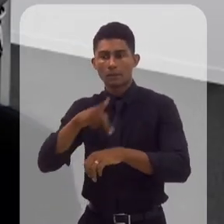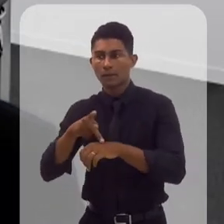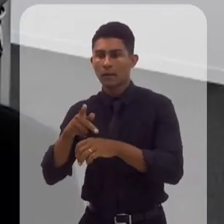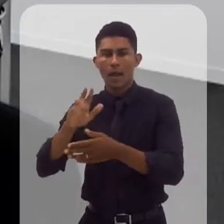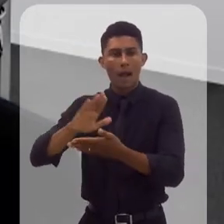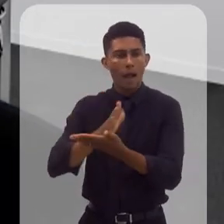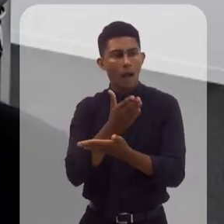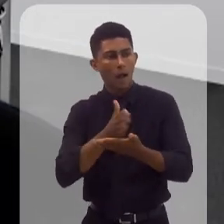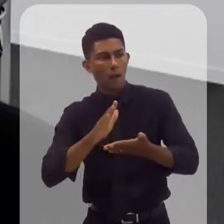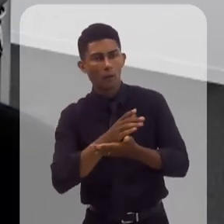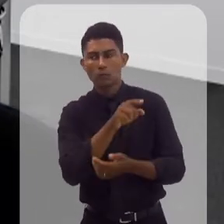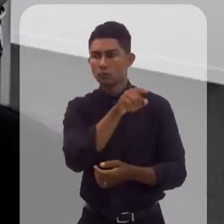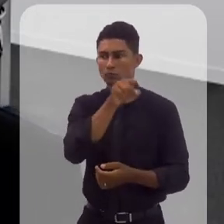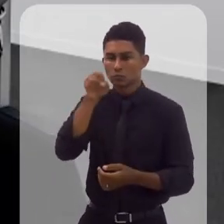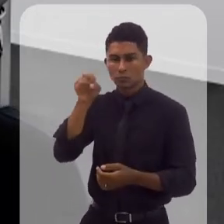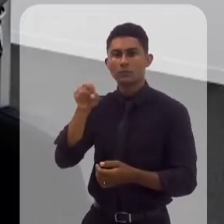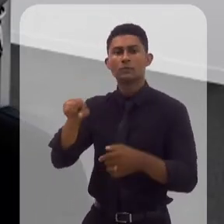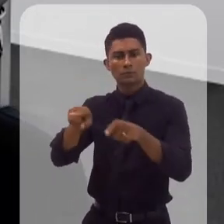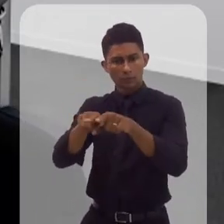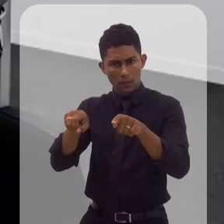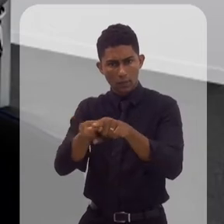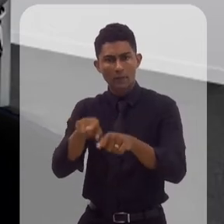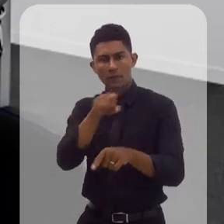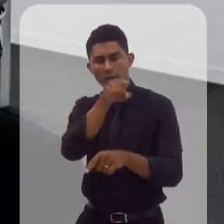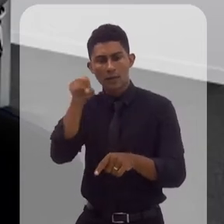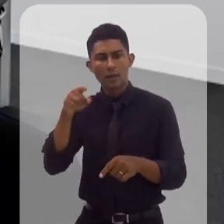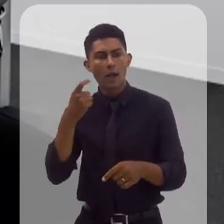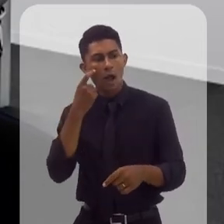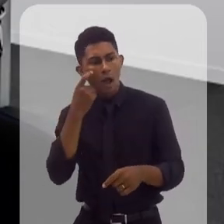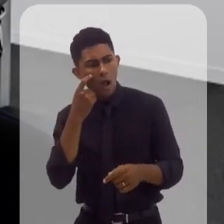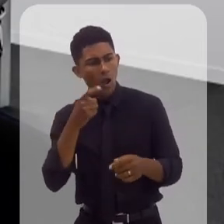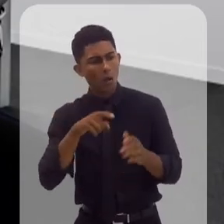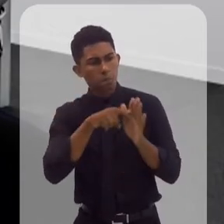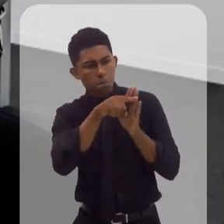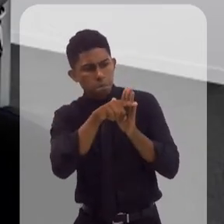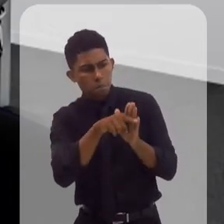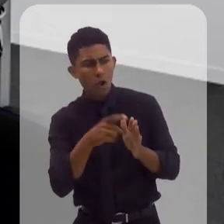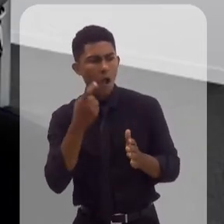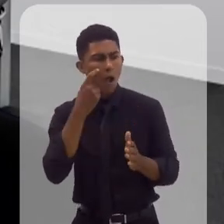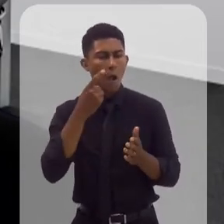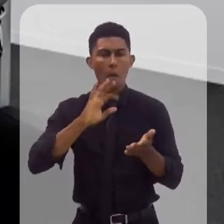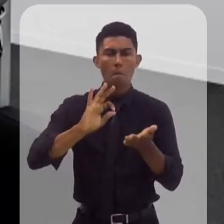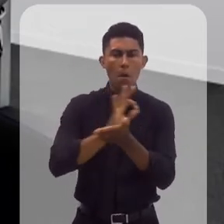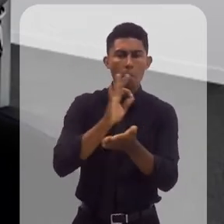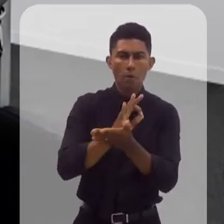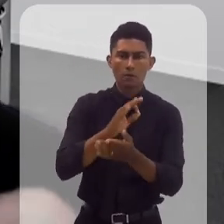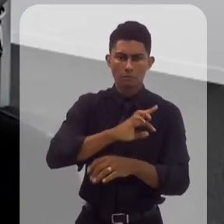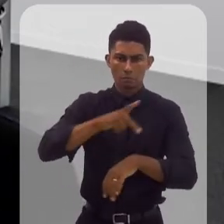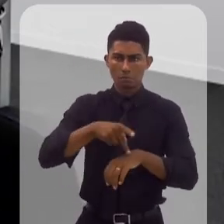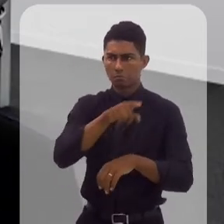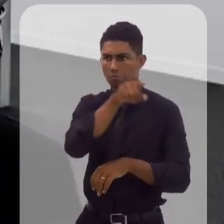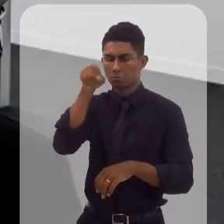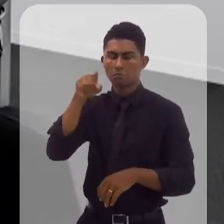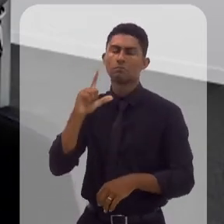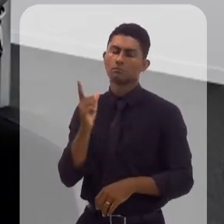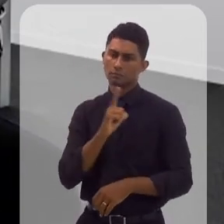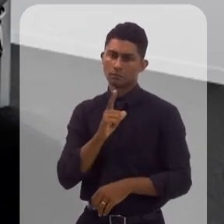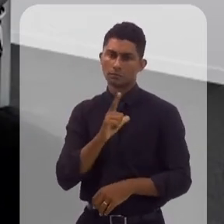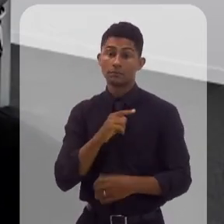estimulando a adoção dessa fonte ou fazendo contratações dessas usinas. E